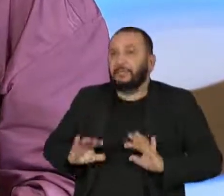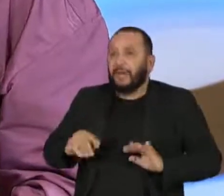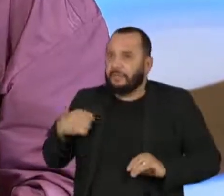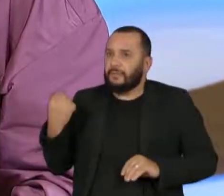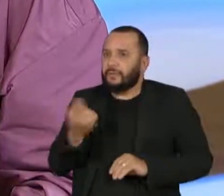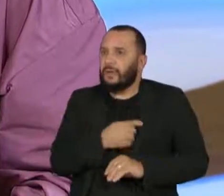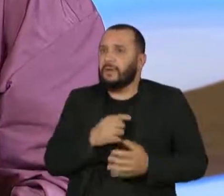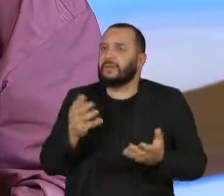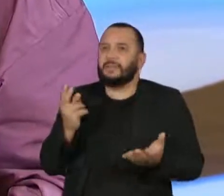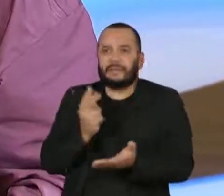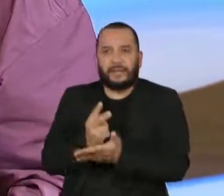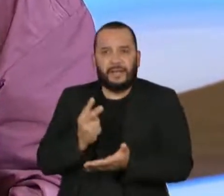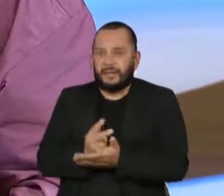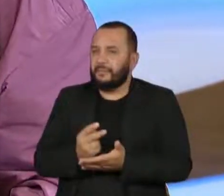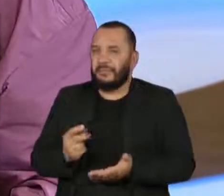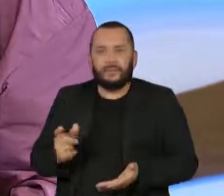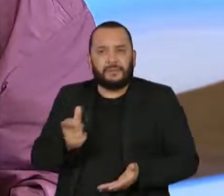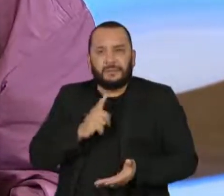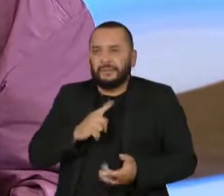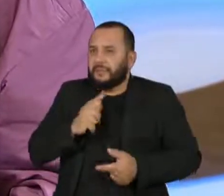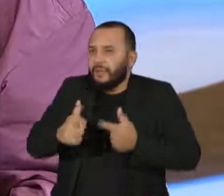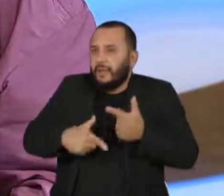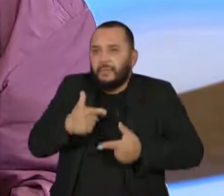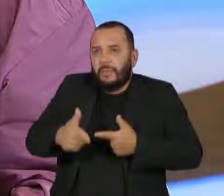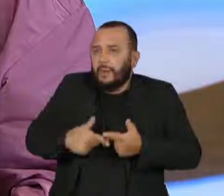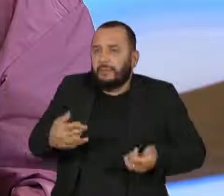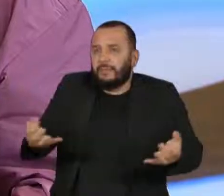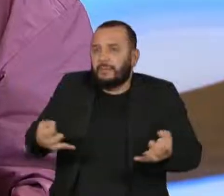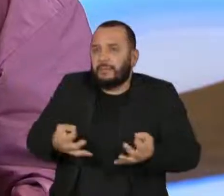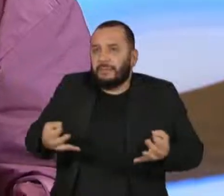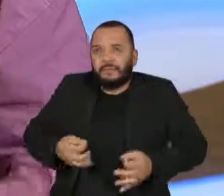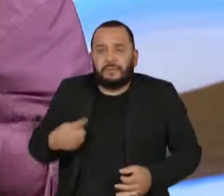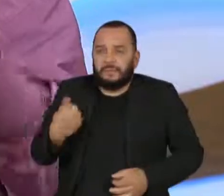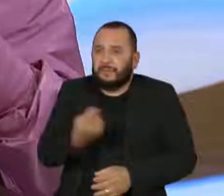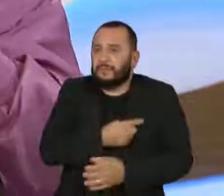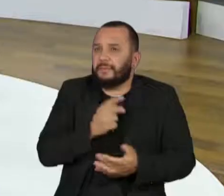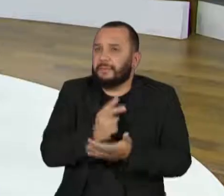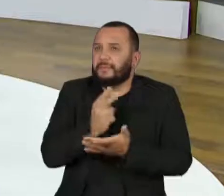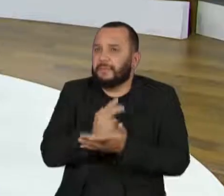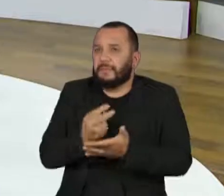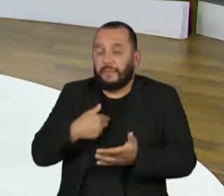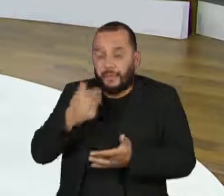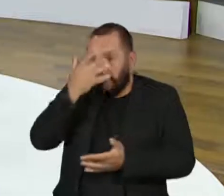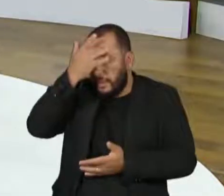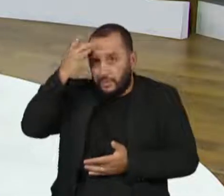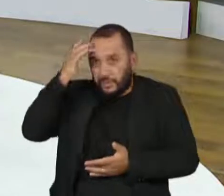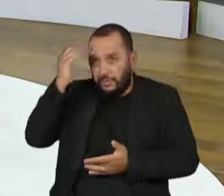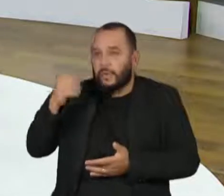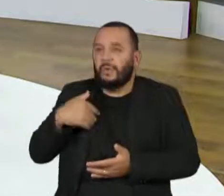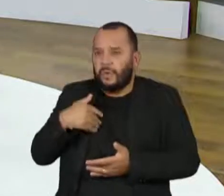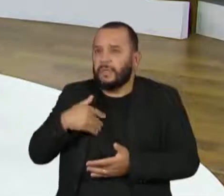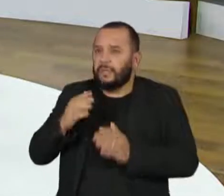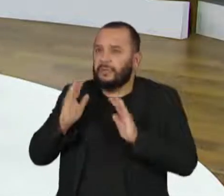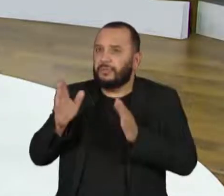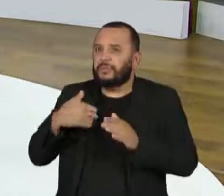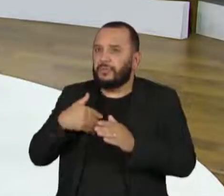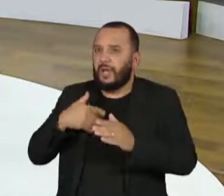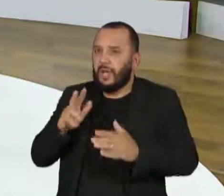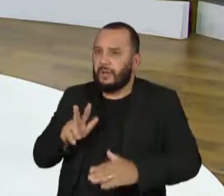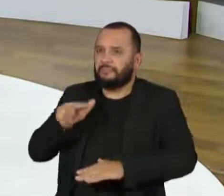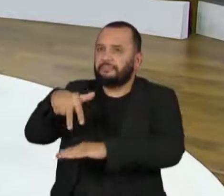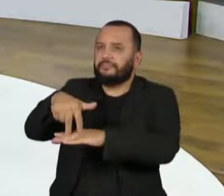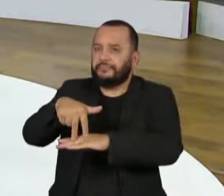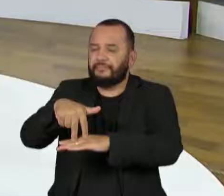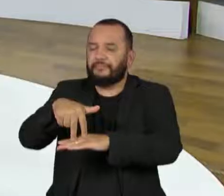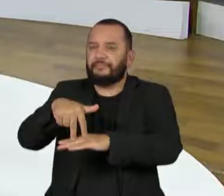que excelência sempre fez parte tanto quando as pessoas foram para a frente dos frontes, sempre